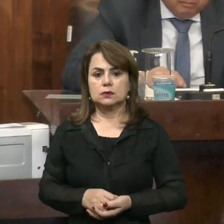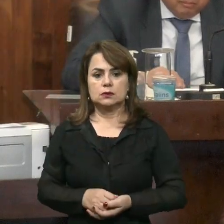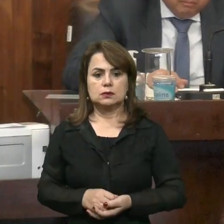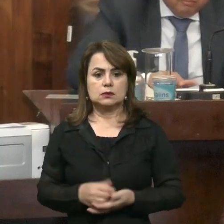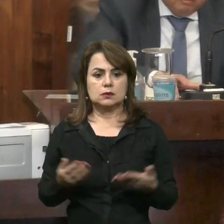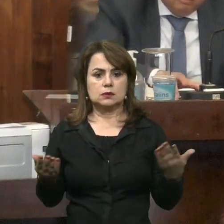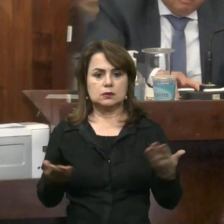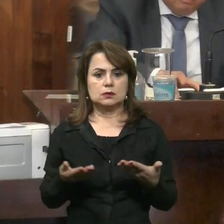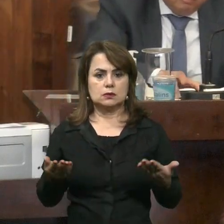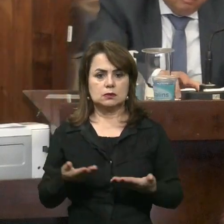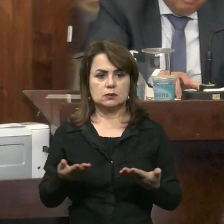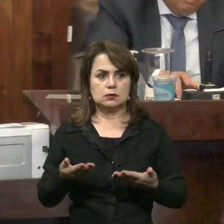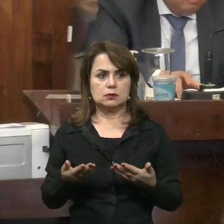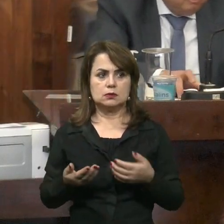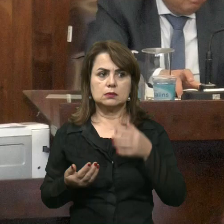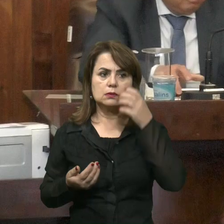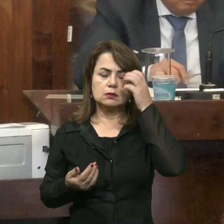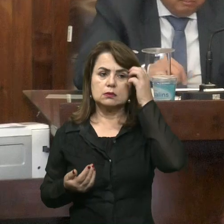Prosseguimento A